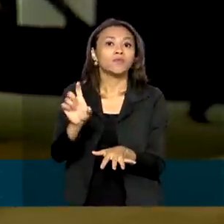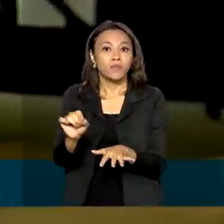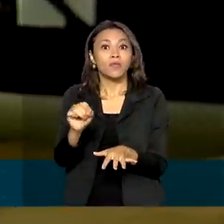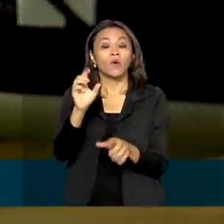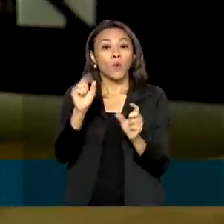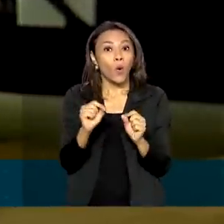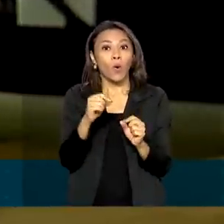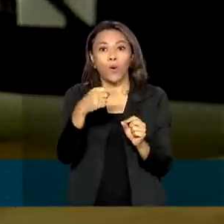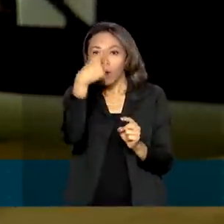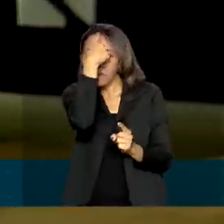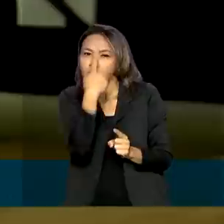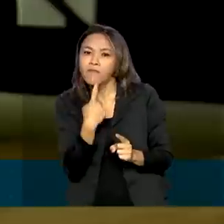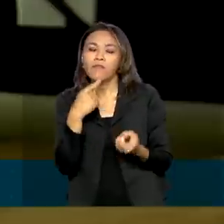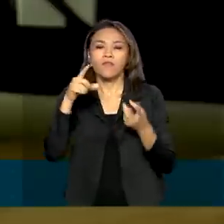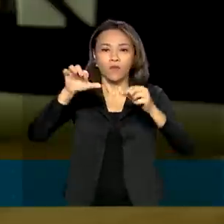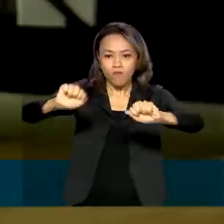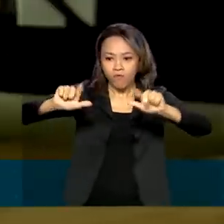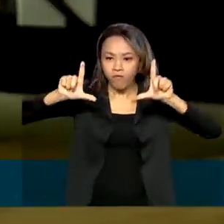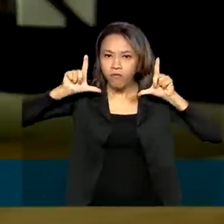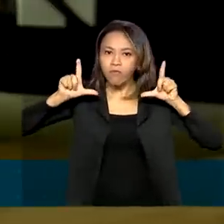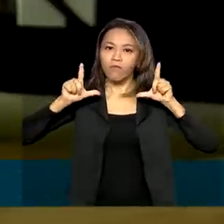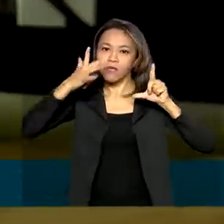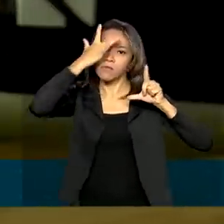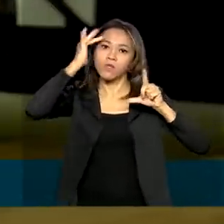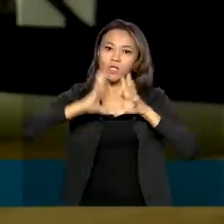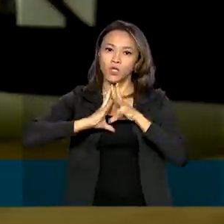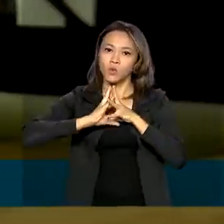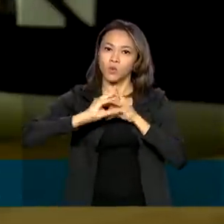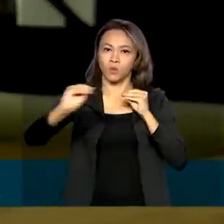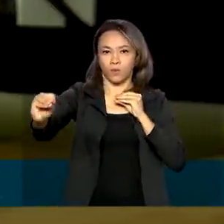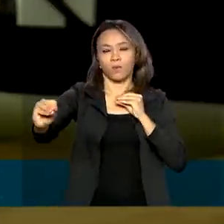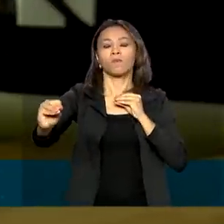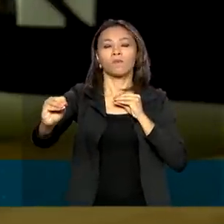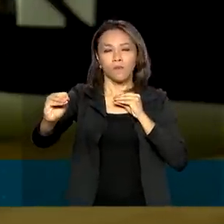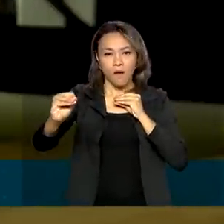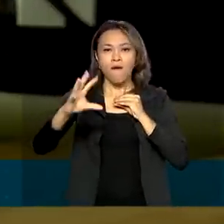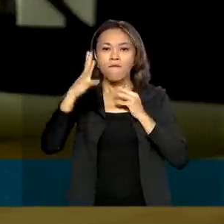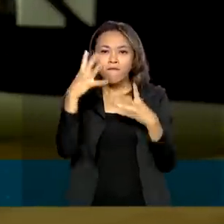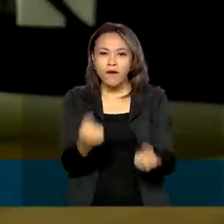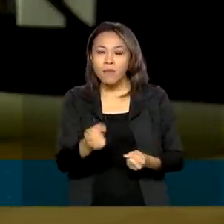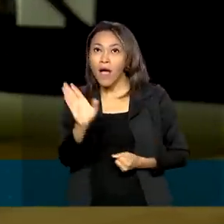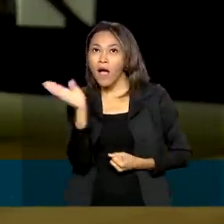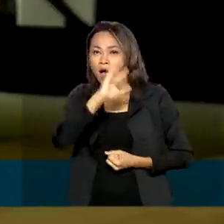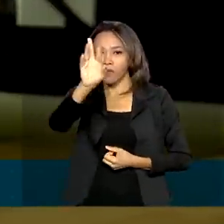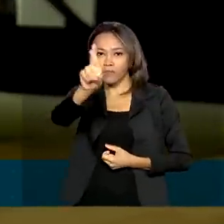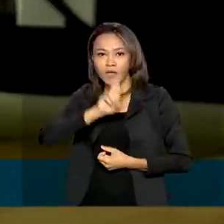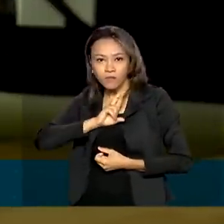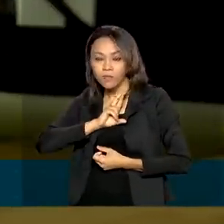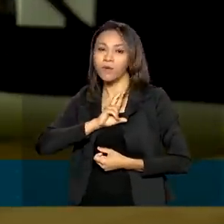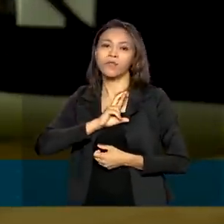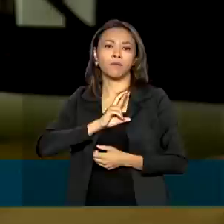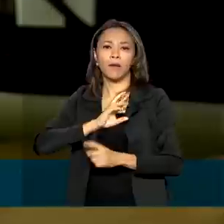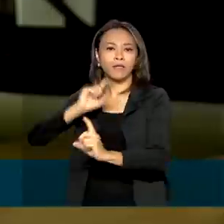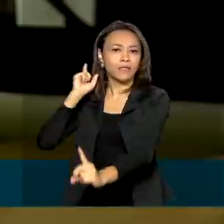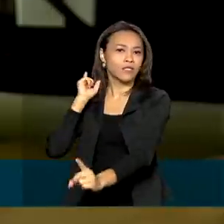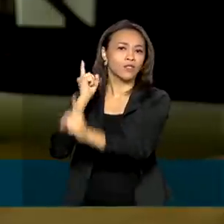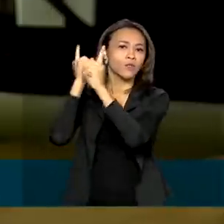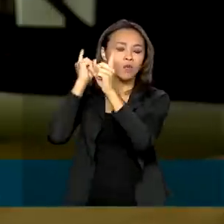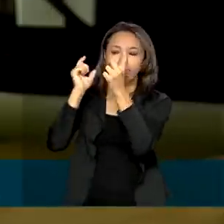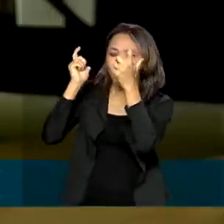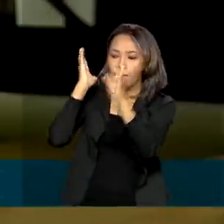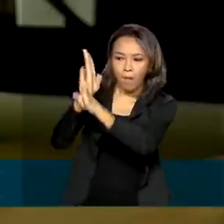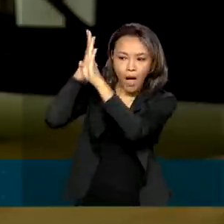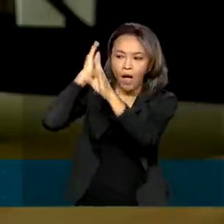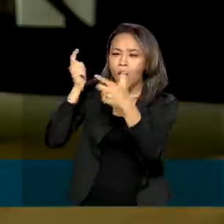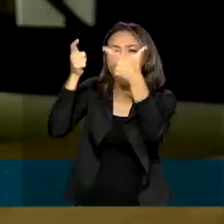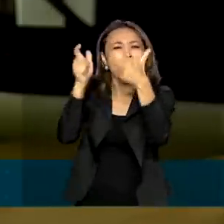identificação das pessoas desaparecidas. Ou seja, teremos uma resposta mais rápida na descoberta de onde estão